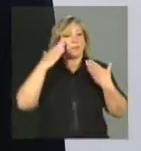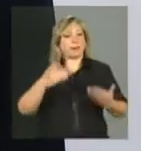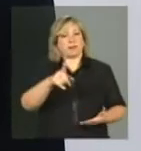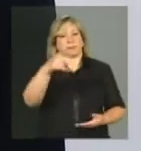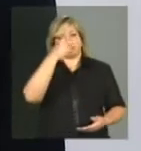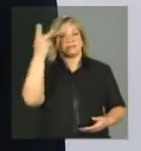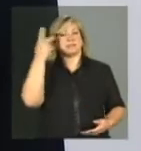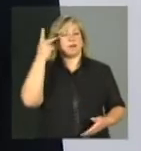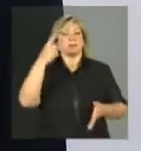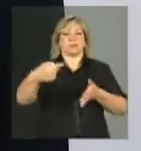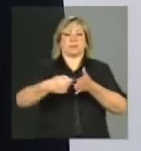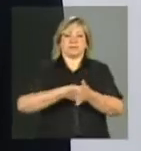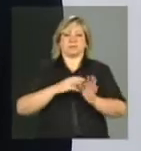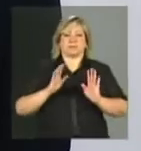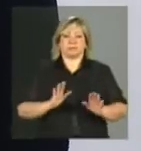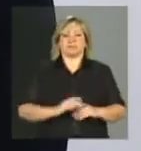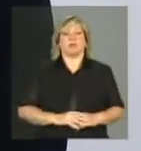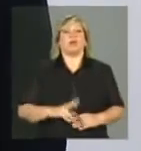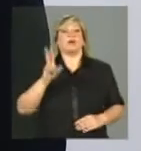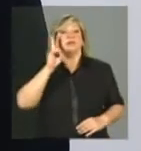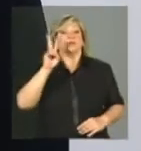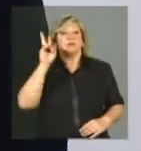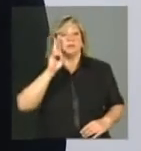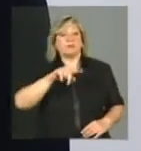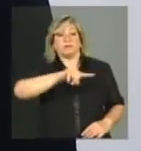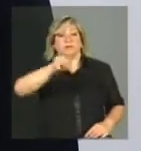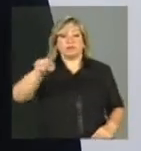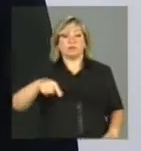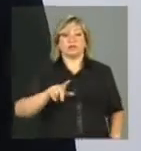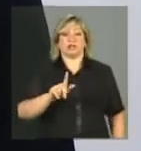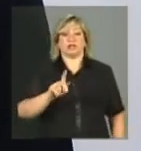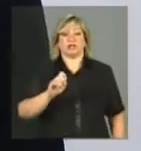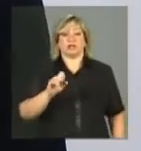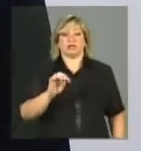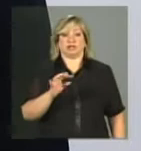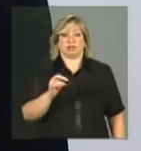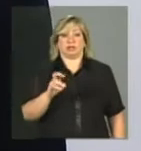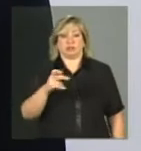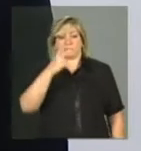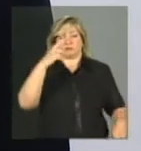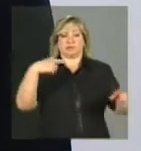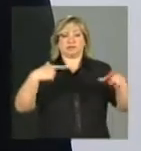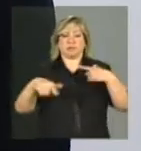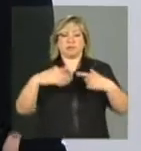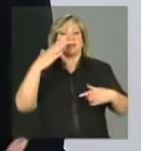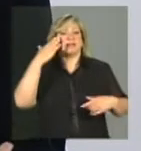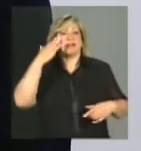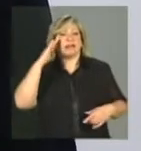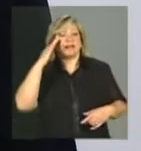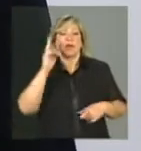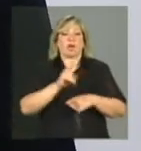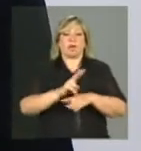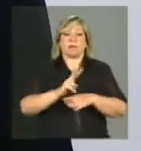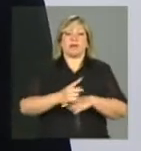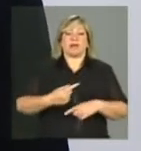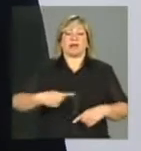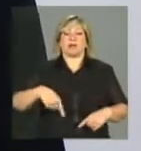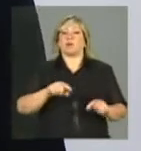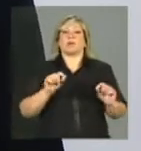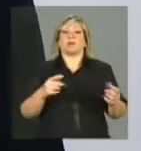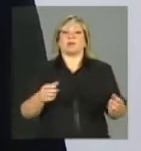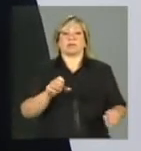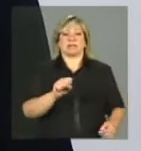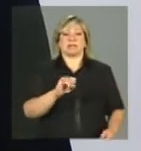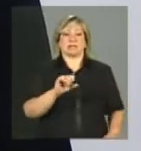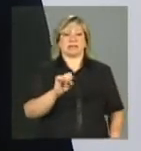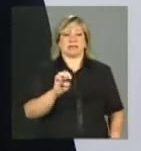Dificuldade dos gestores em entender e acompanhar todos esses sistemas que estão disponibilizando e que fazem a gestão do